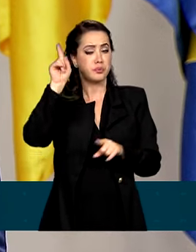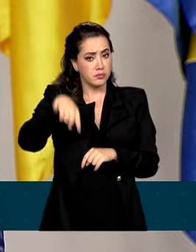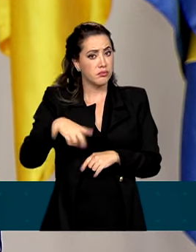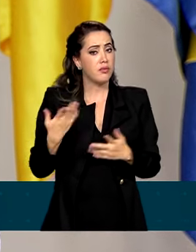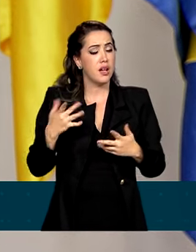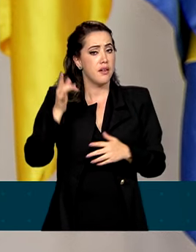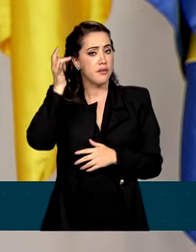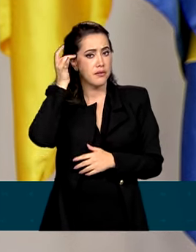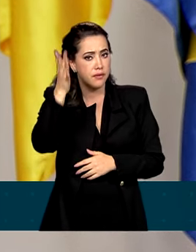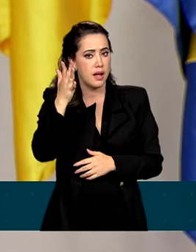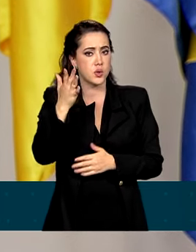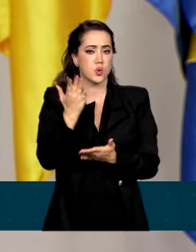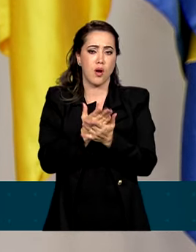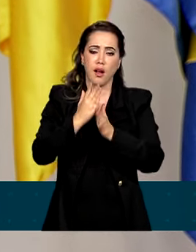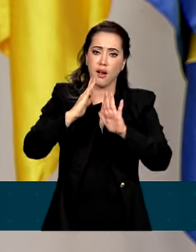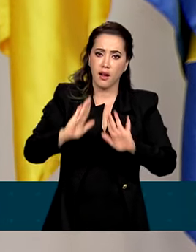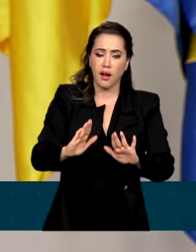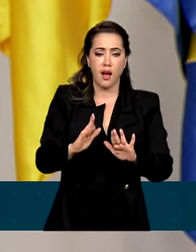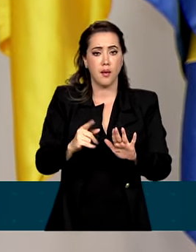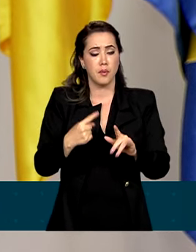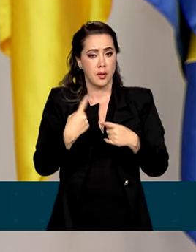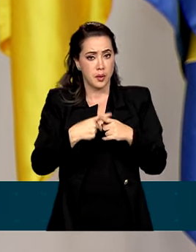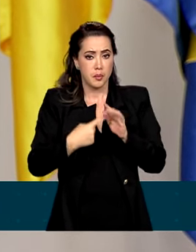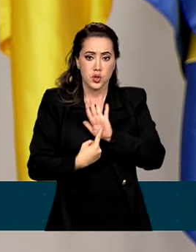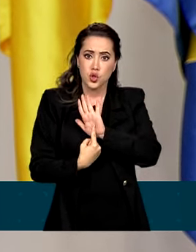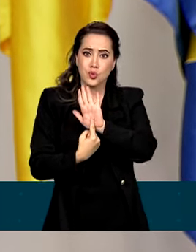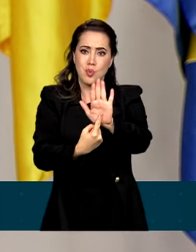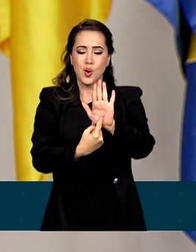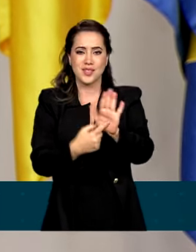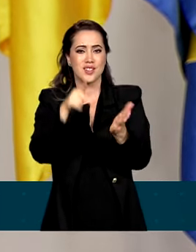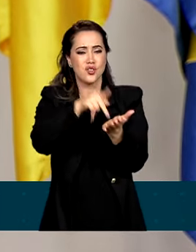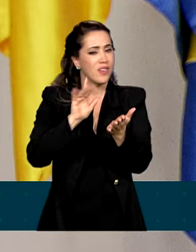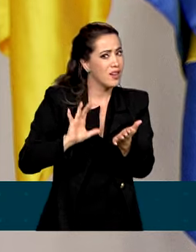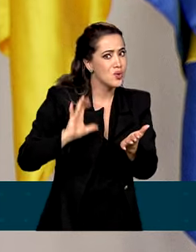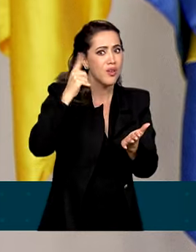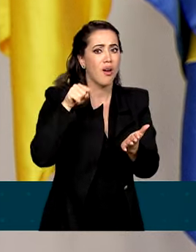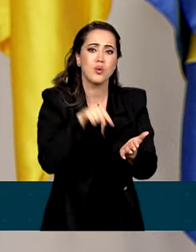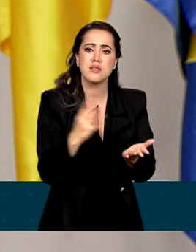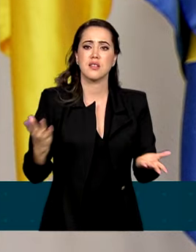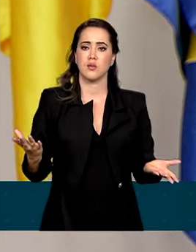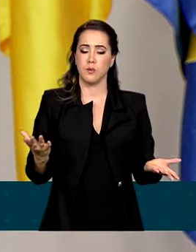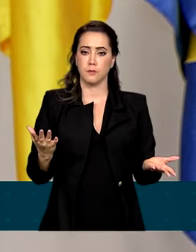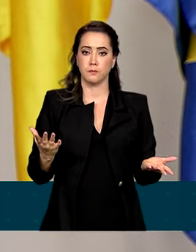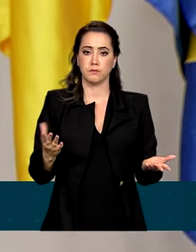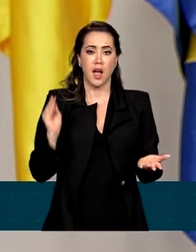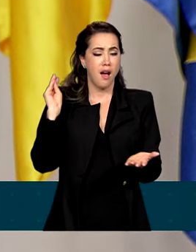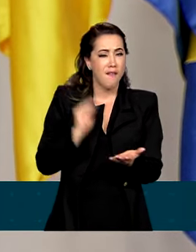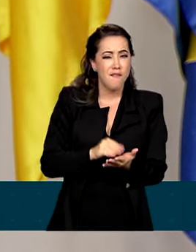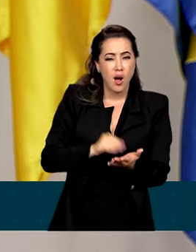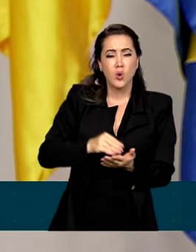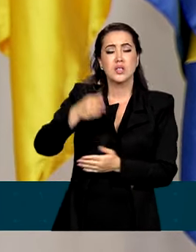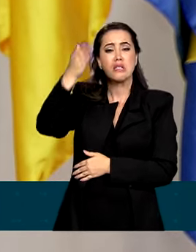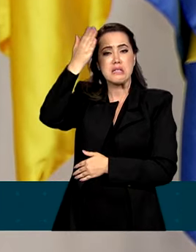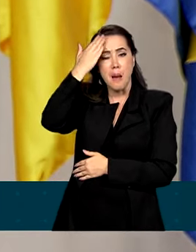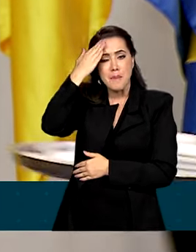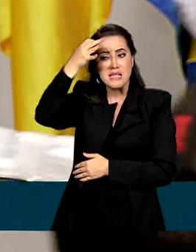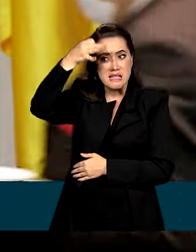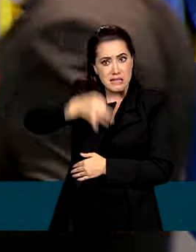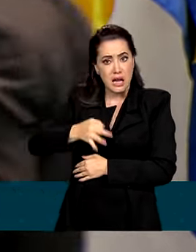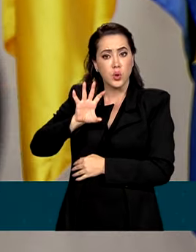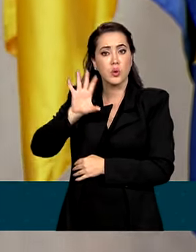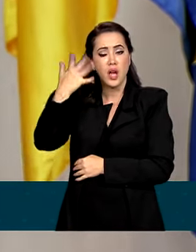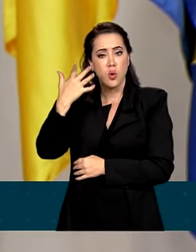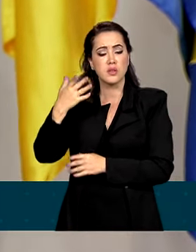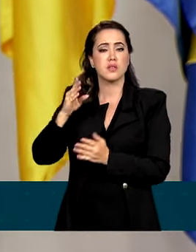facilmente derrotadas pelas evidências. A falta da memória, da verdade e da justiça,